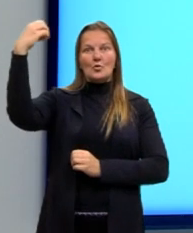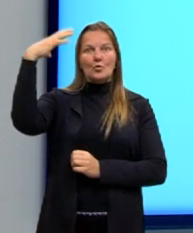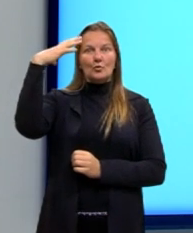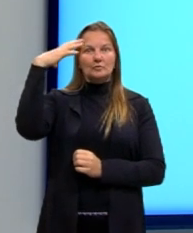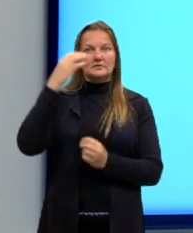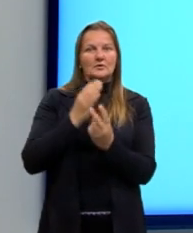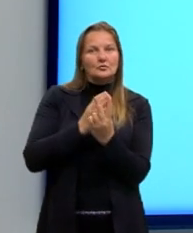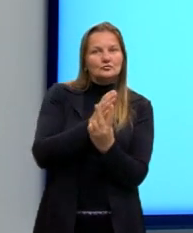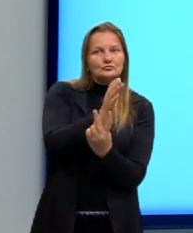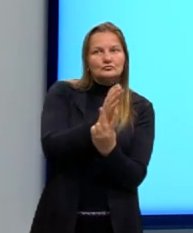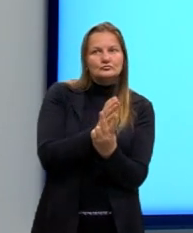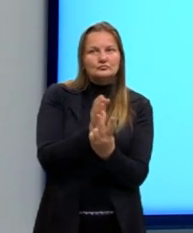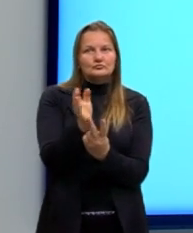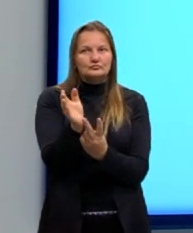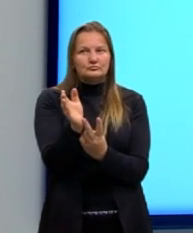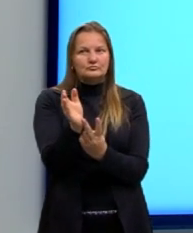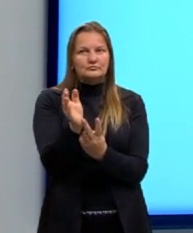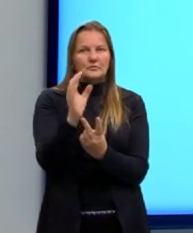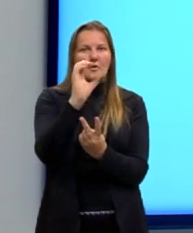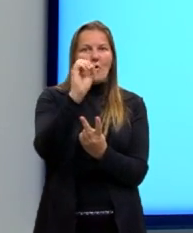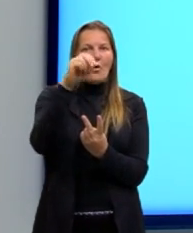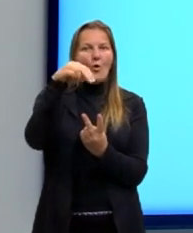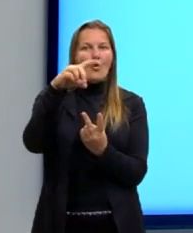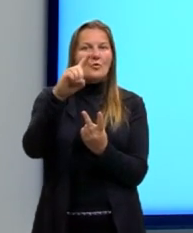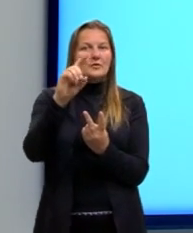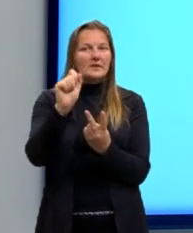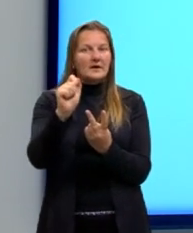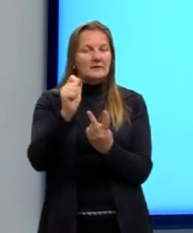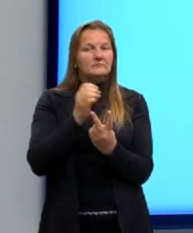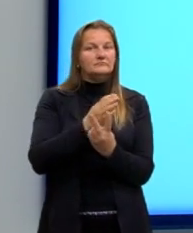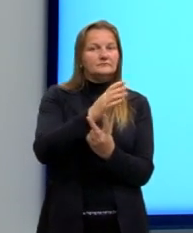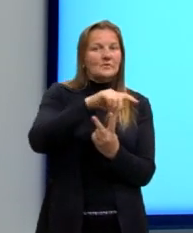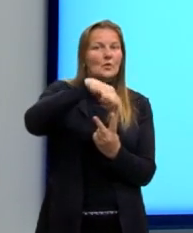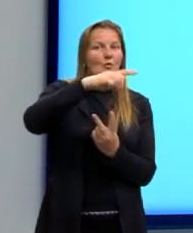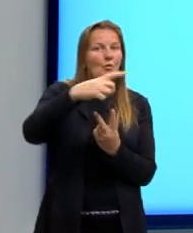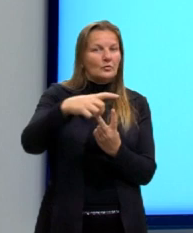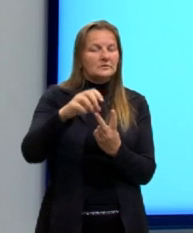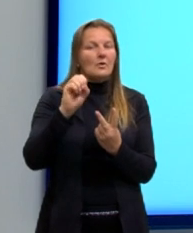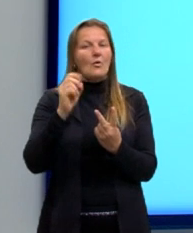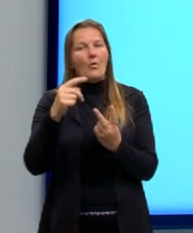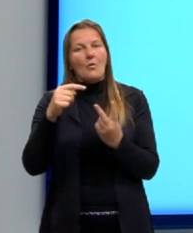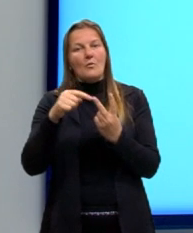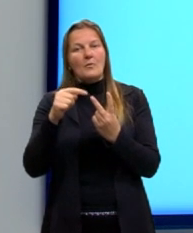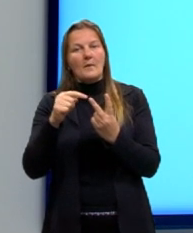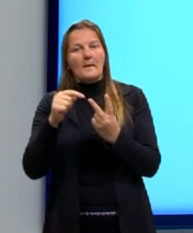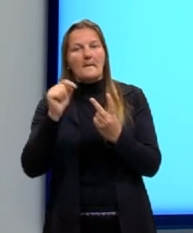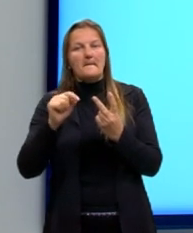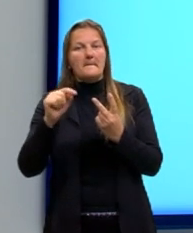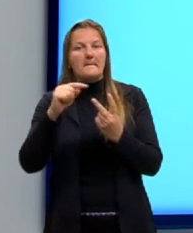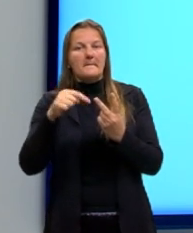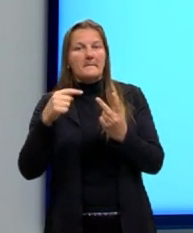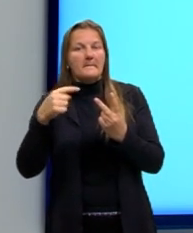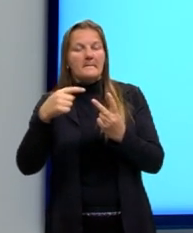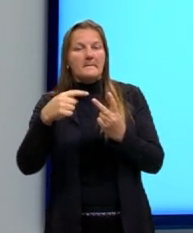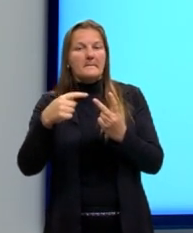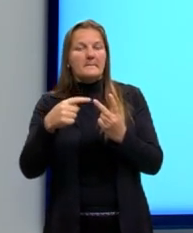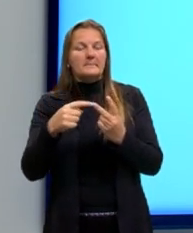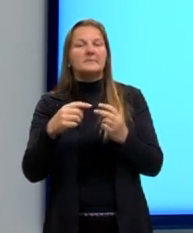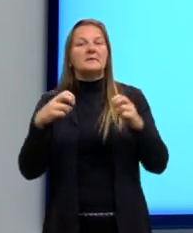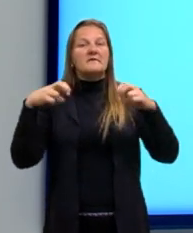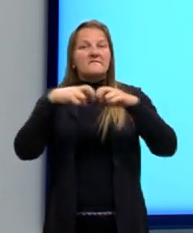Que é a dualidade onda-partícula. Então, um assunto um pouco mais já voltado também para a física